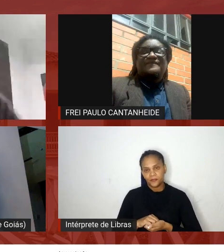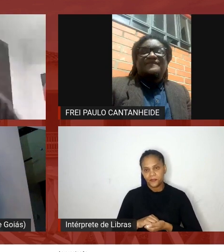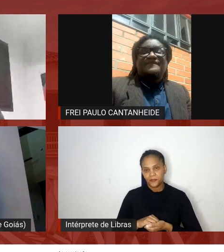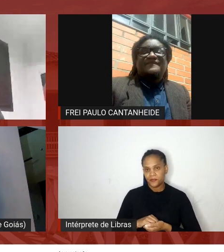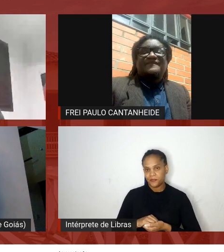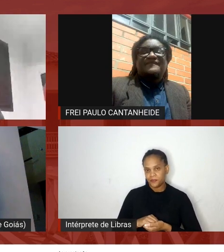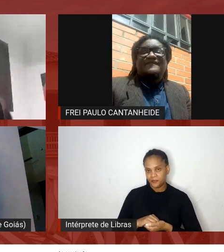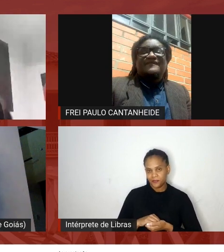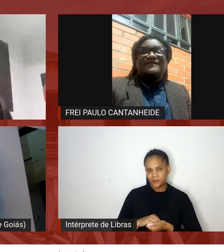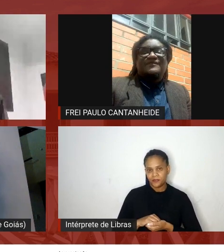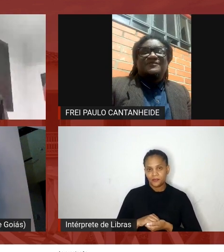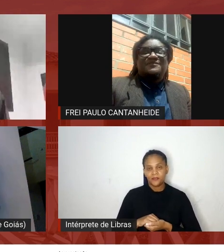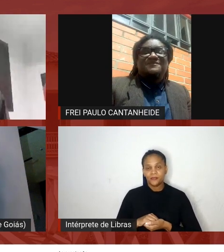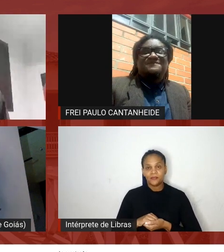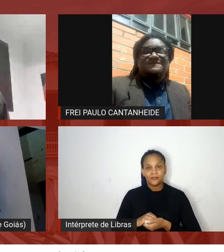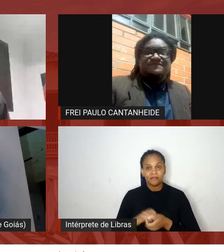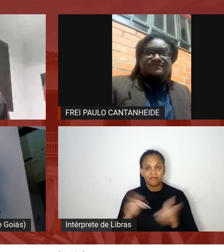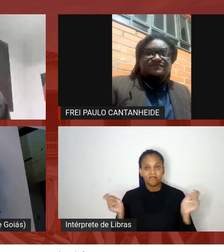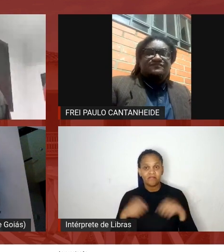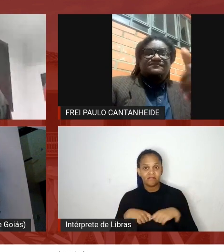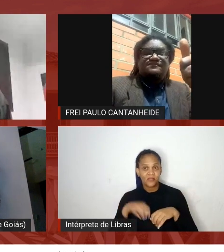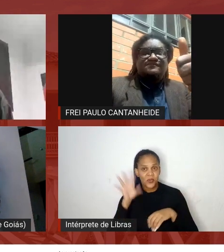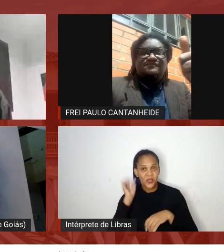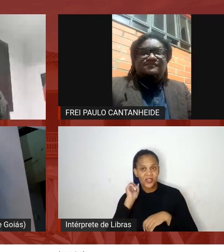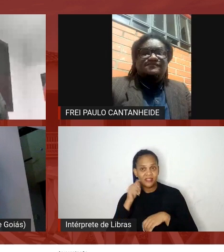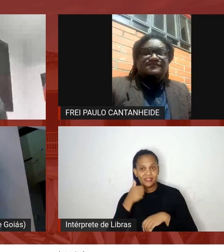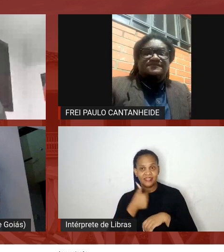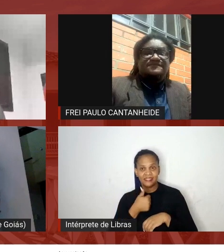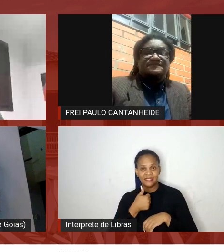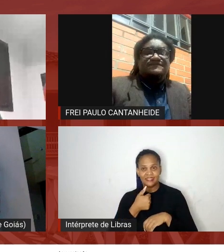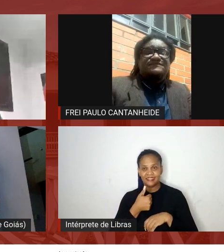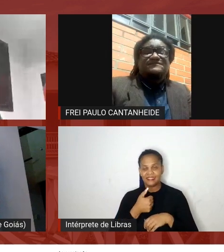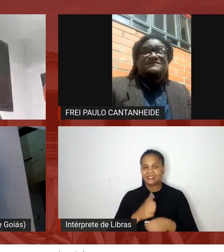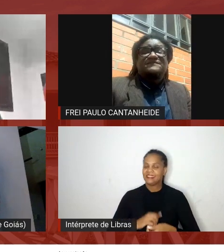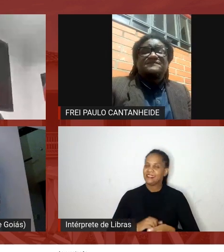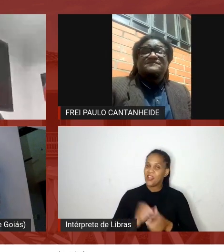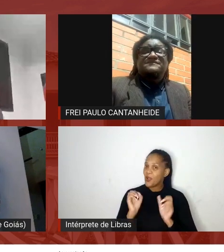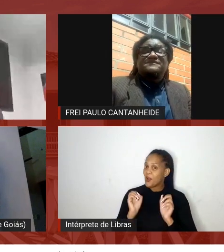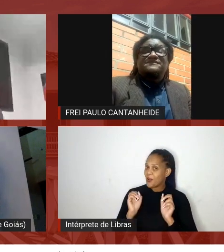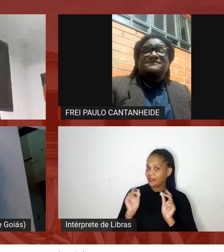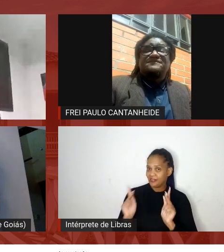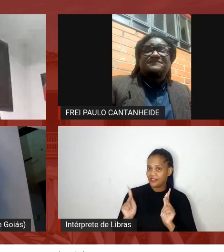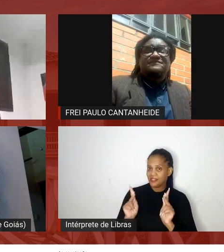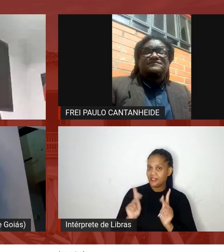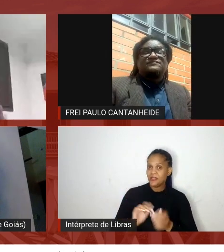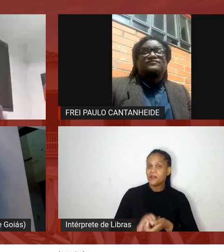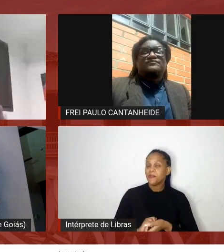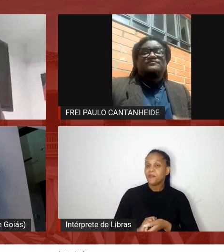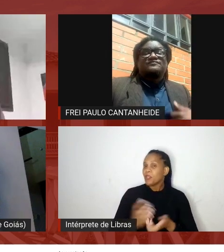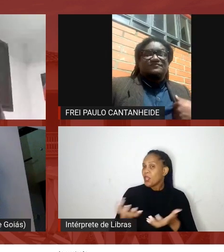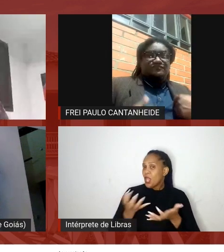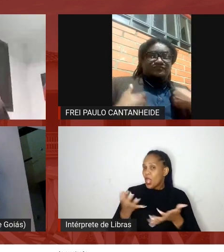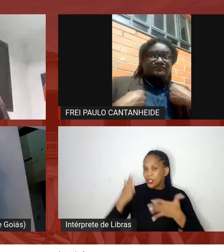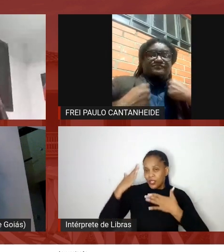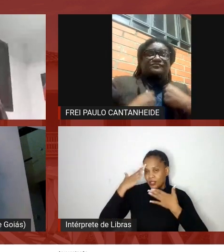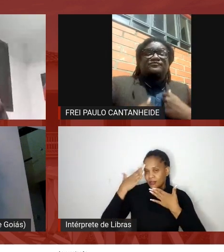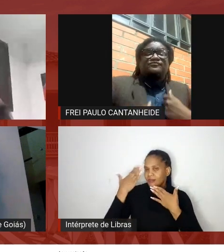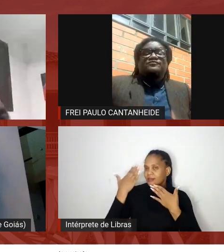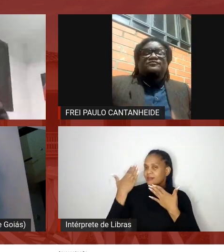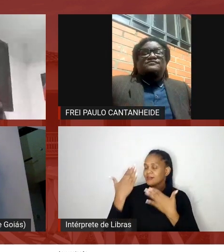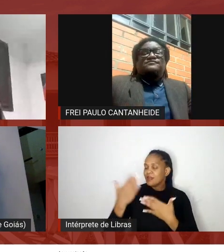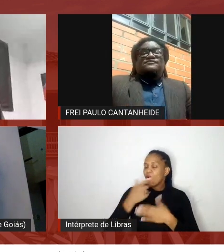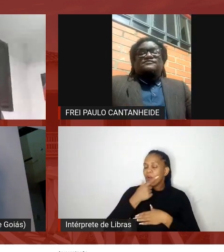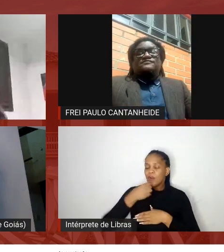está dando para ouvir? estamos ouvindo toque aí agradecendo agradecer o Murilo